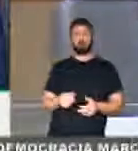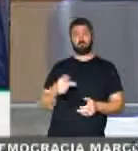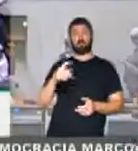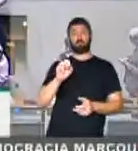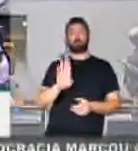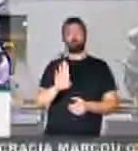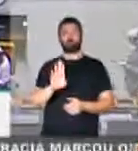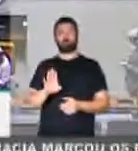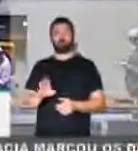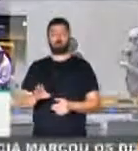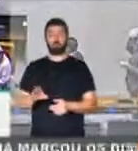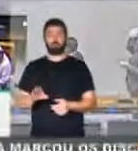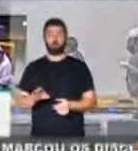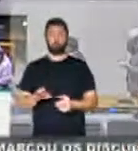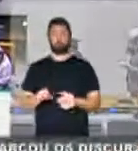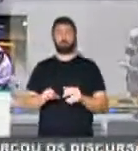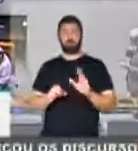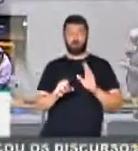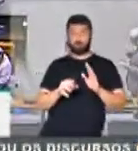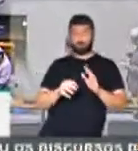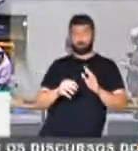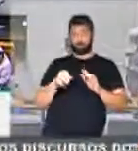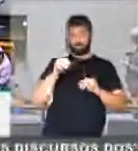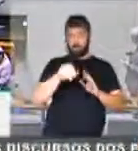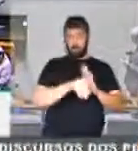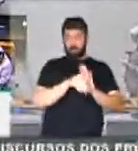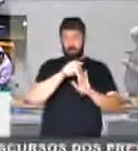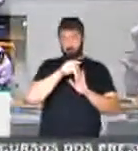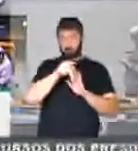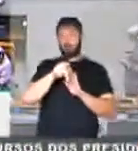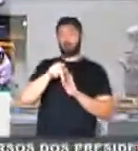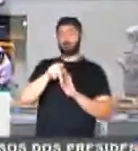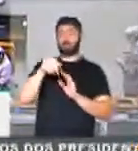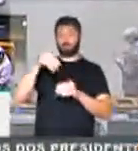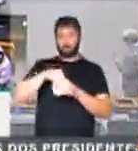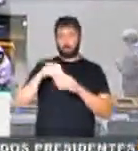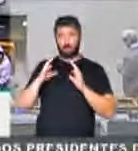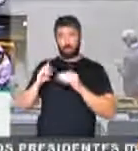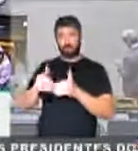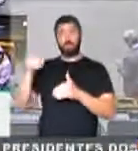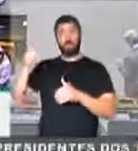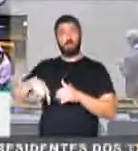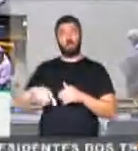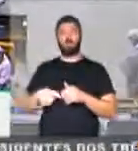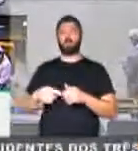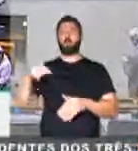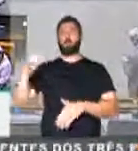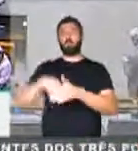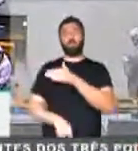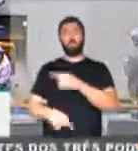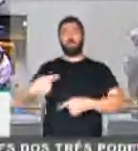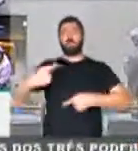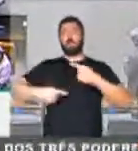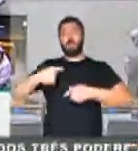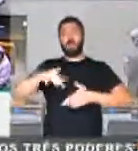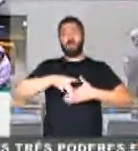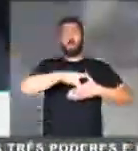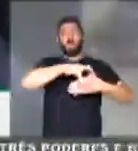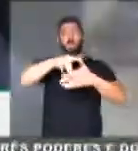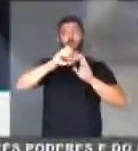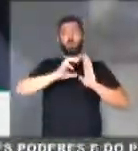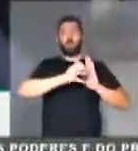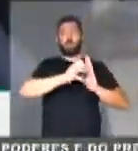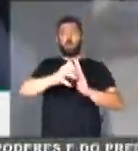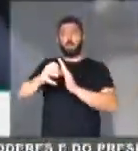Senhor Presidente, esta medida provisória no âmbito da comissão foi objeto de profundo debate entre os líderes